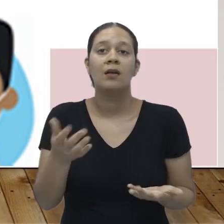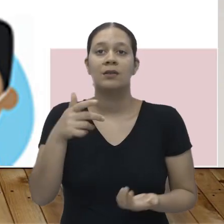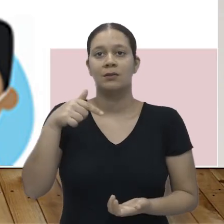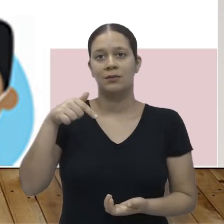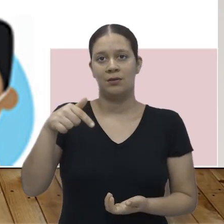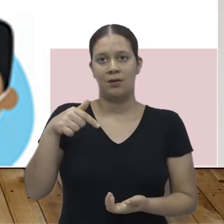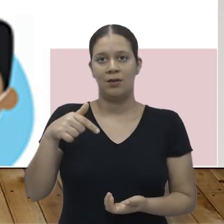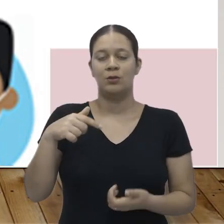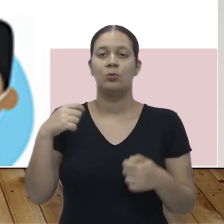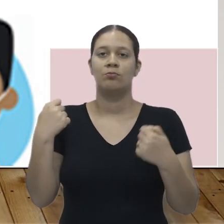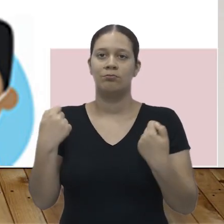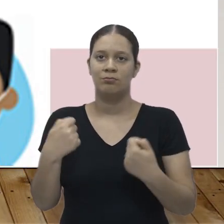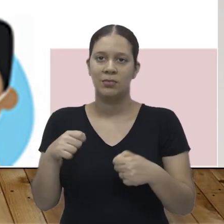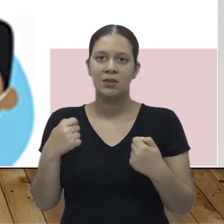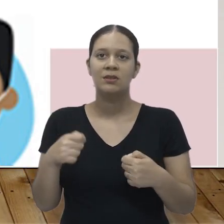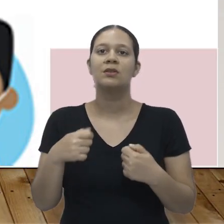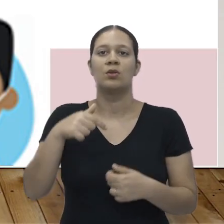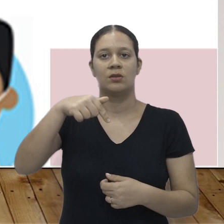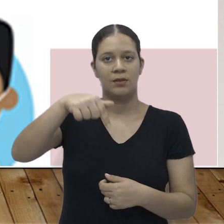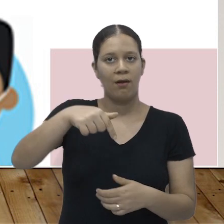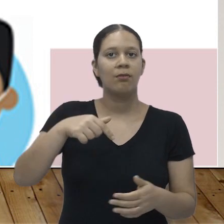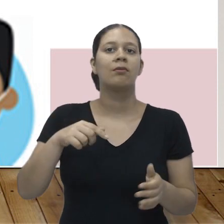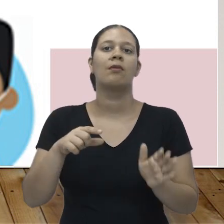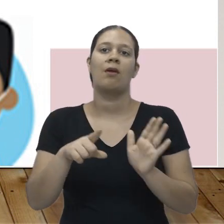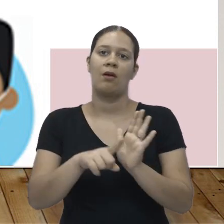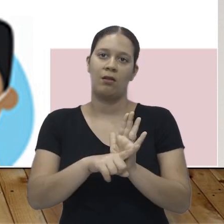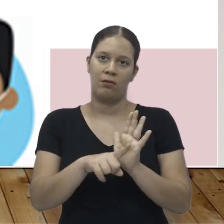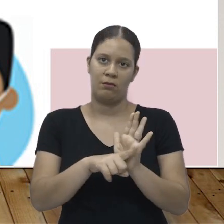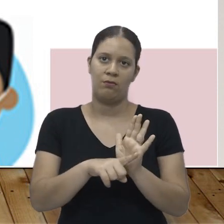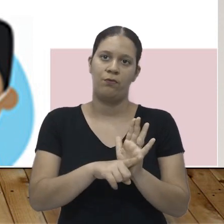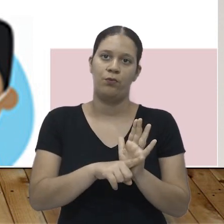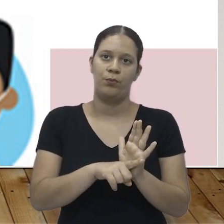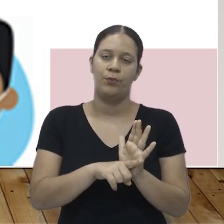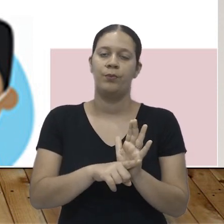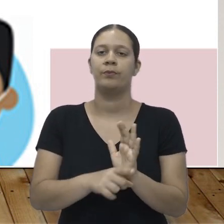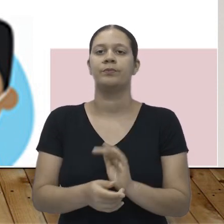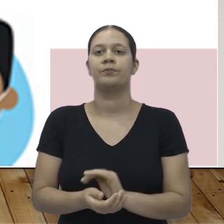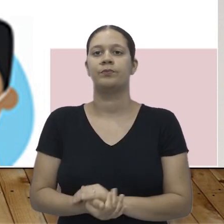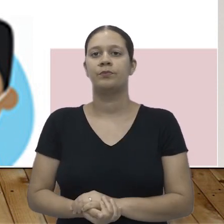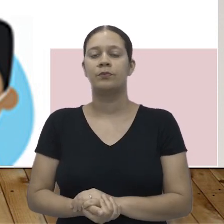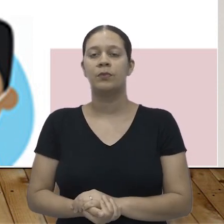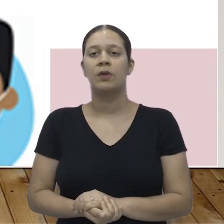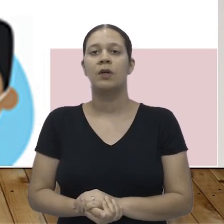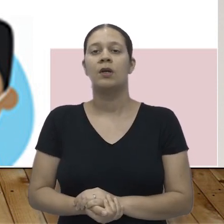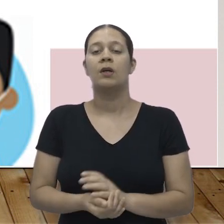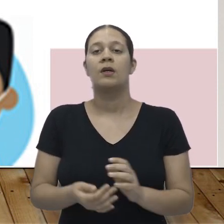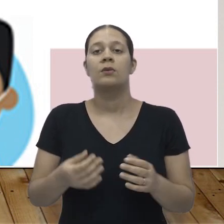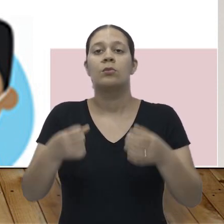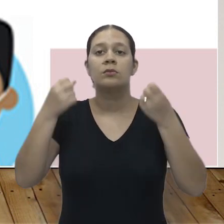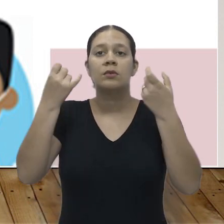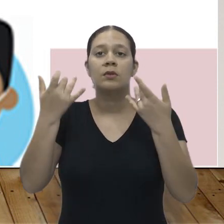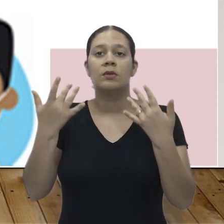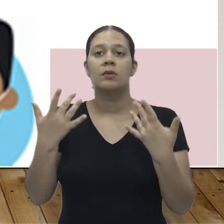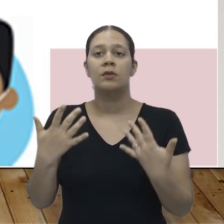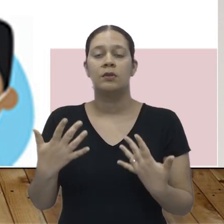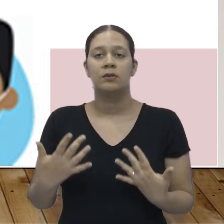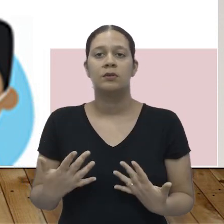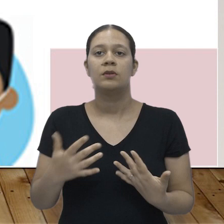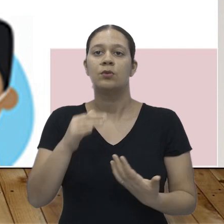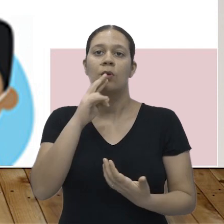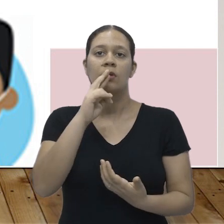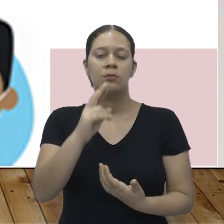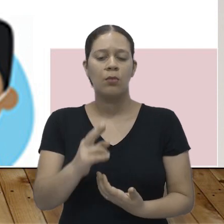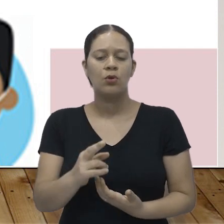falta sete. Então, eu preciso adicionar o sete negativo. E aí, uma das